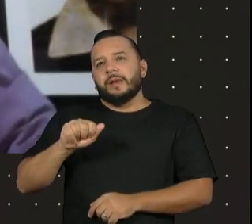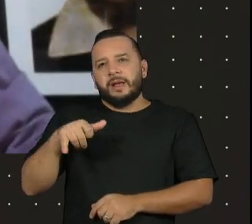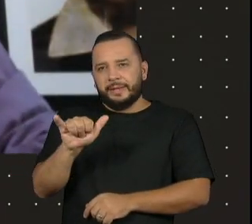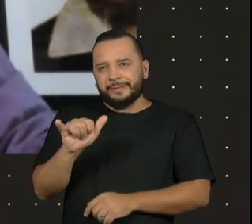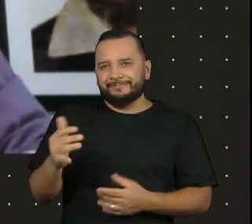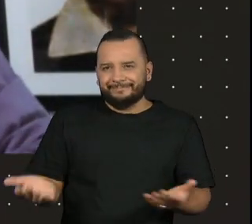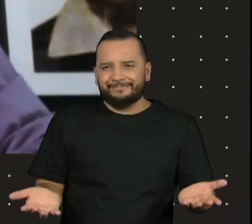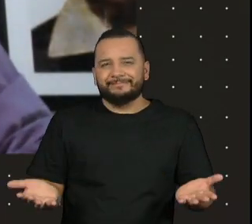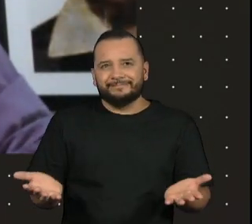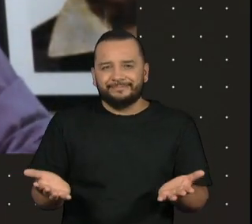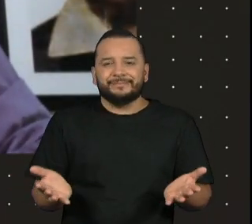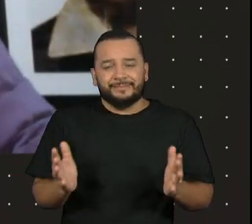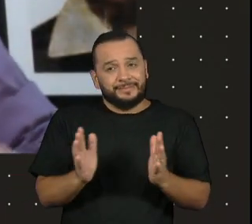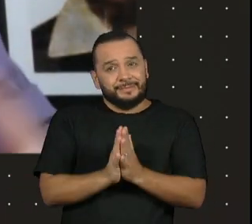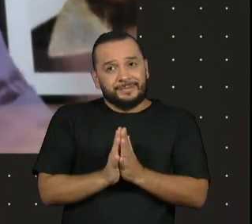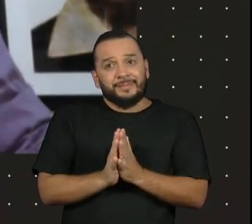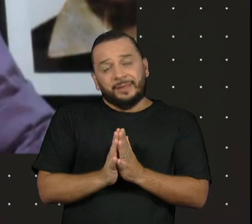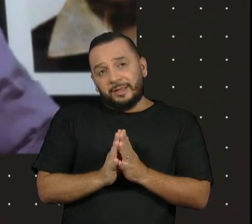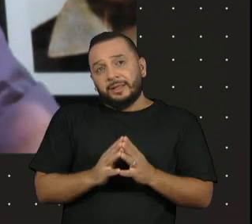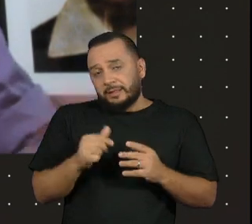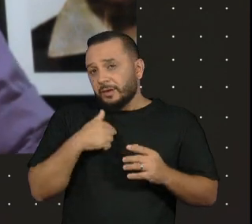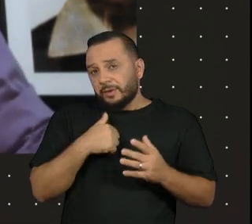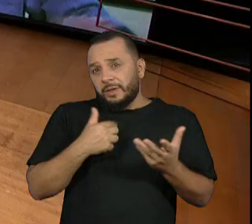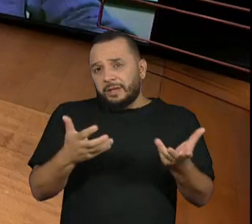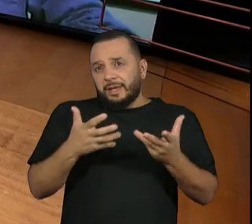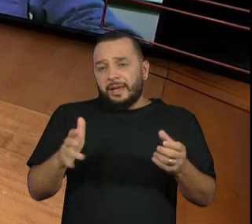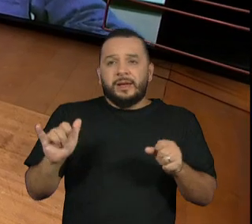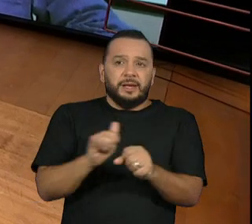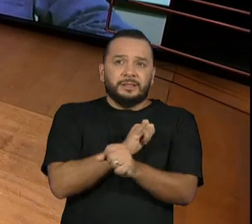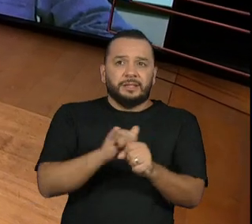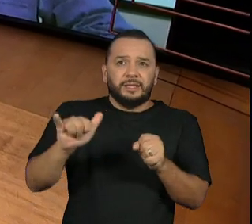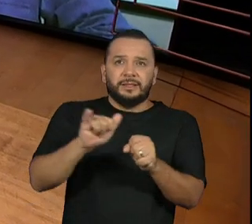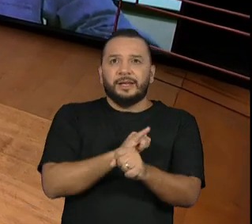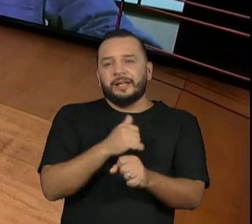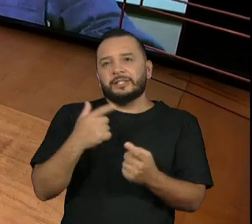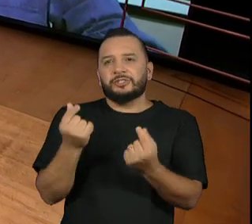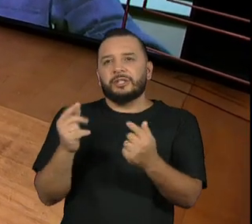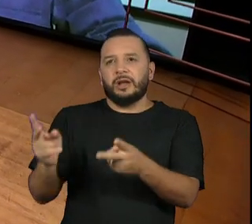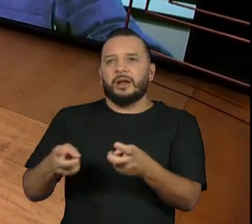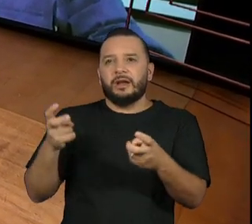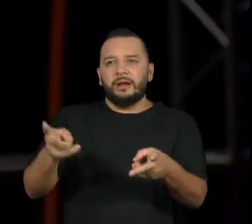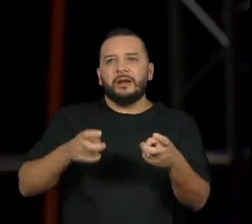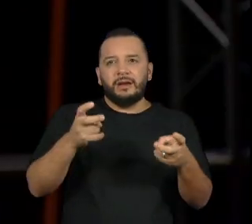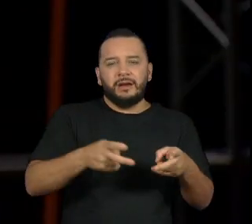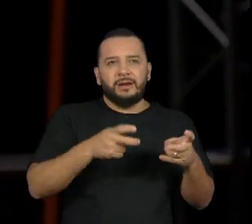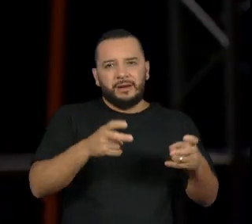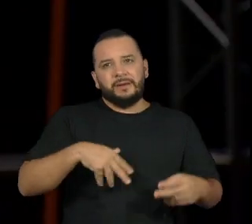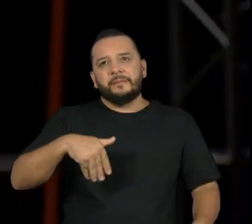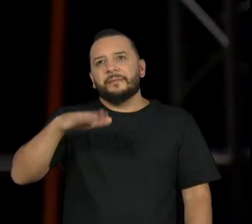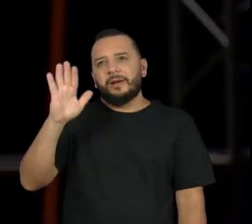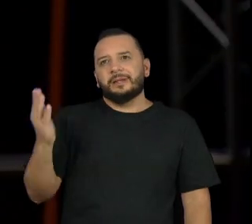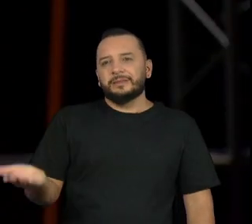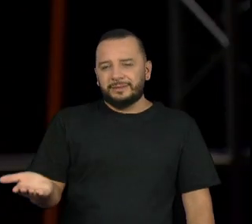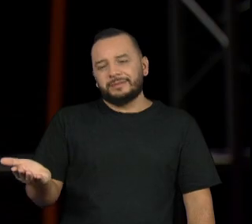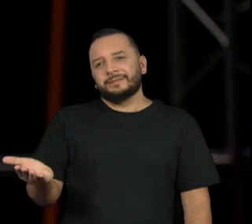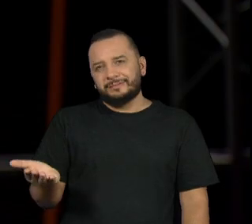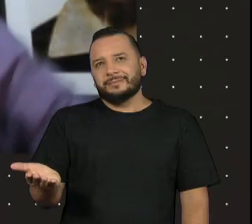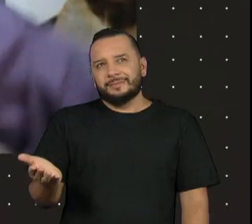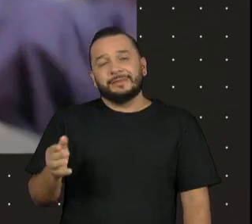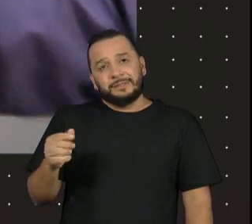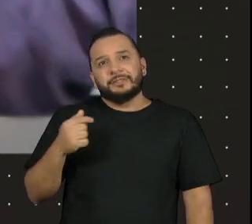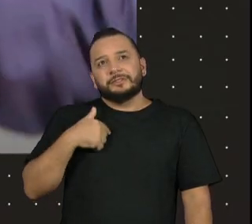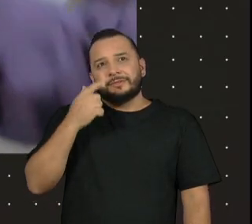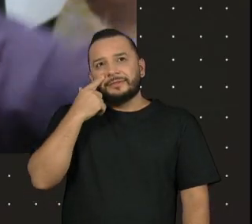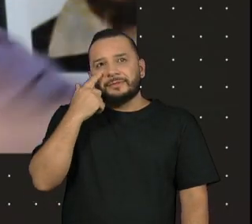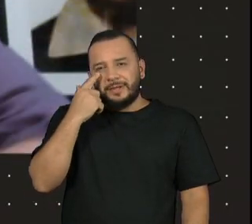eles vão buscando formas da coisa render cada vez mais dinheiro. E a gente vê isso no tratamento com os atores,